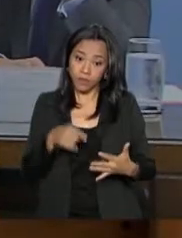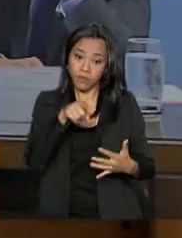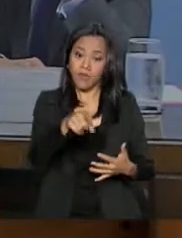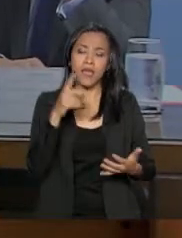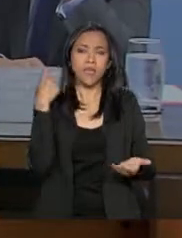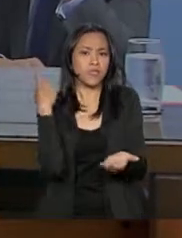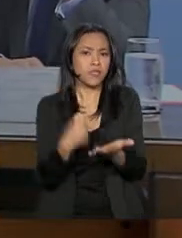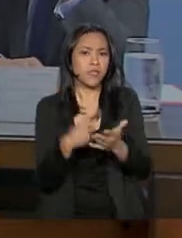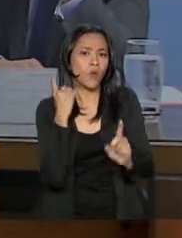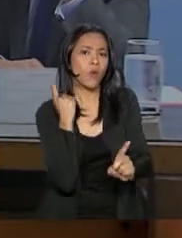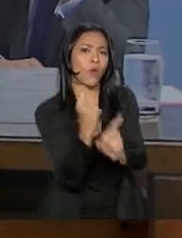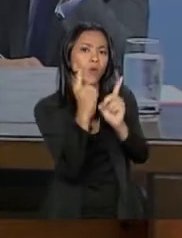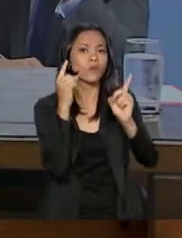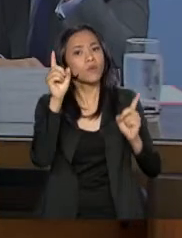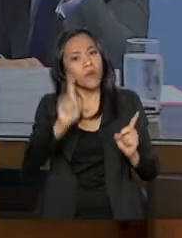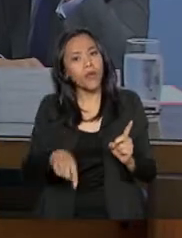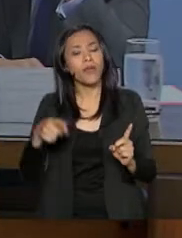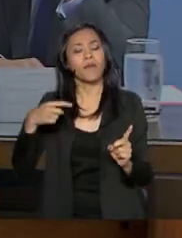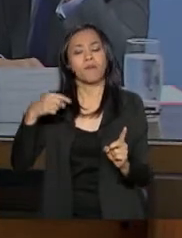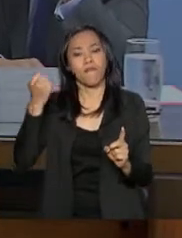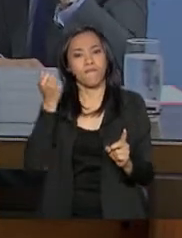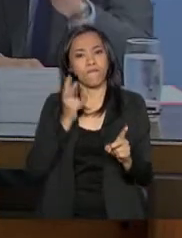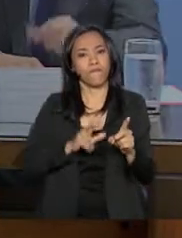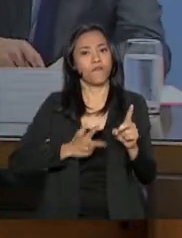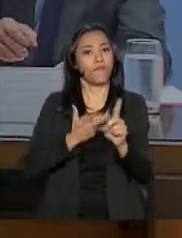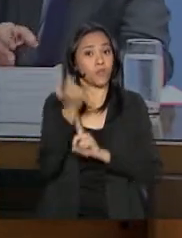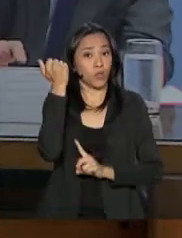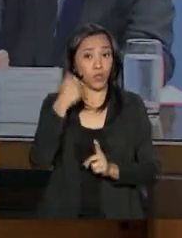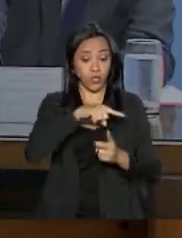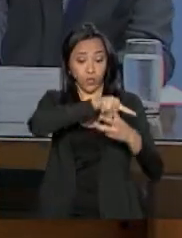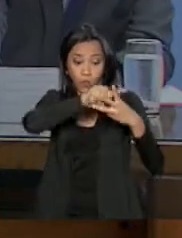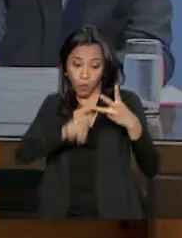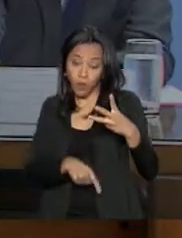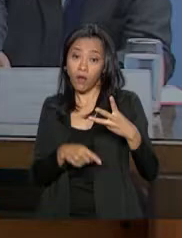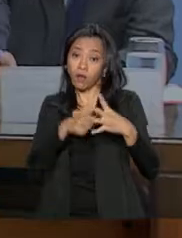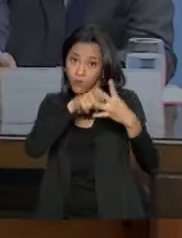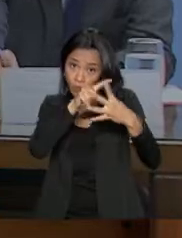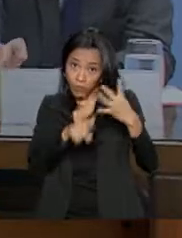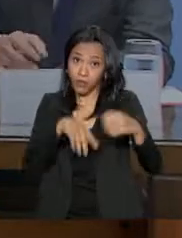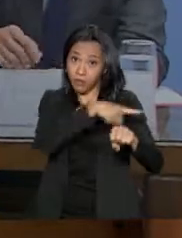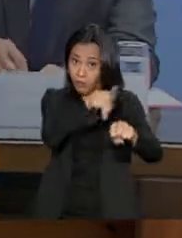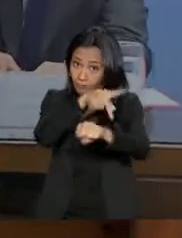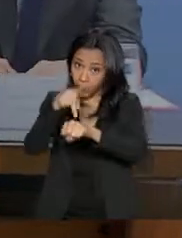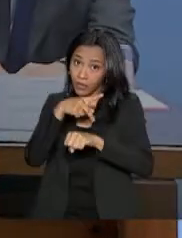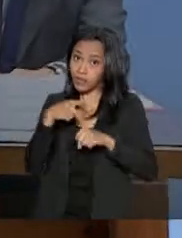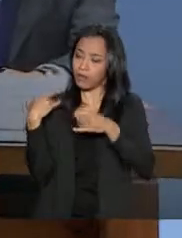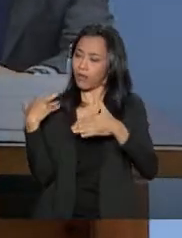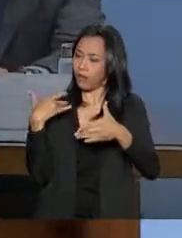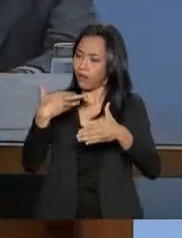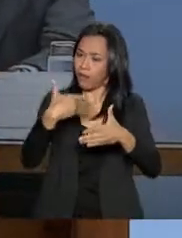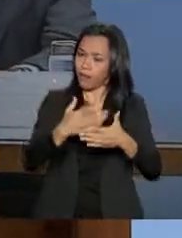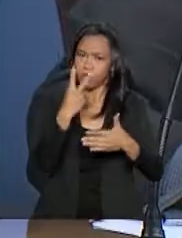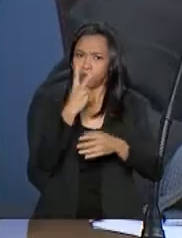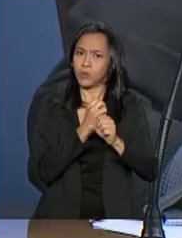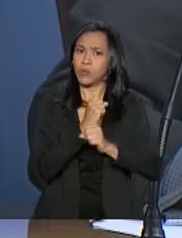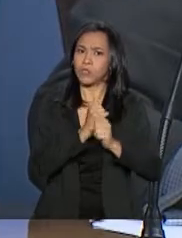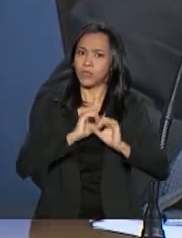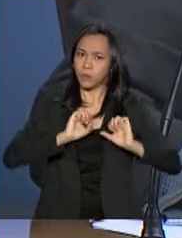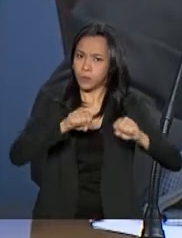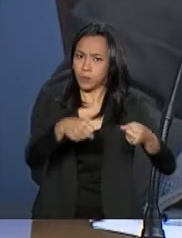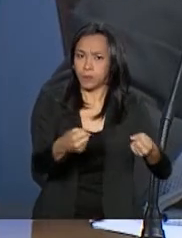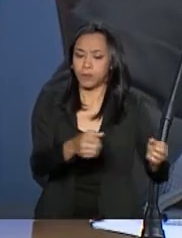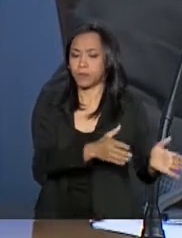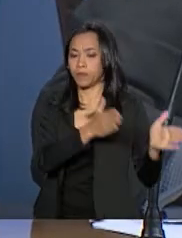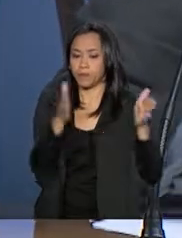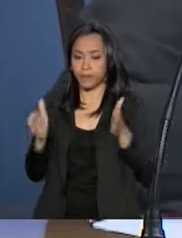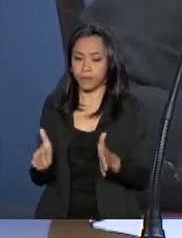Mercosul conclui uma vitória dos quatro países de recuperação e resgate do bloco ao longo dos últimos dois anos. Houve